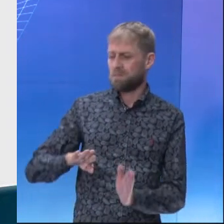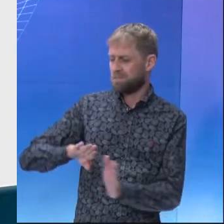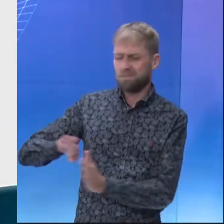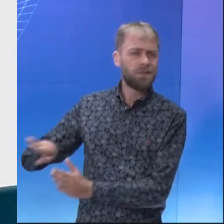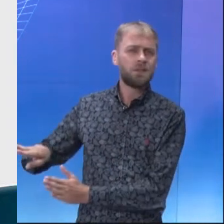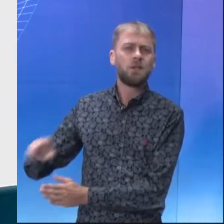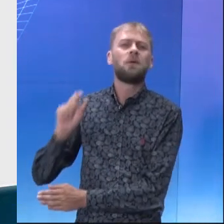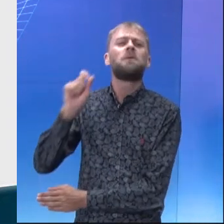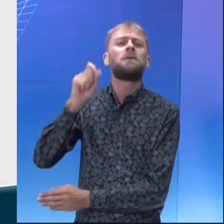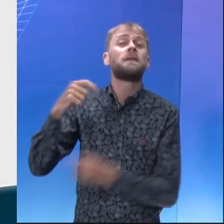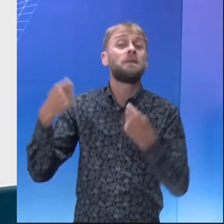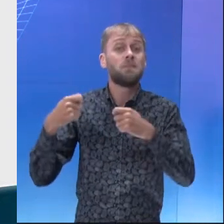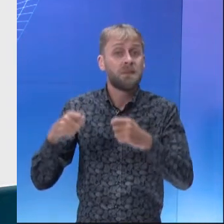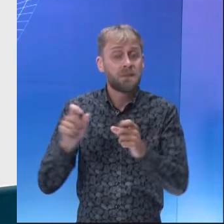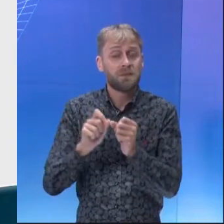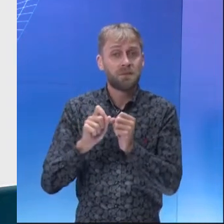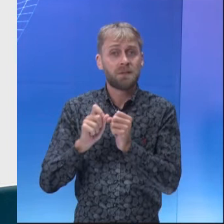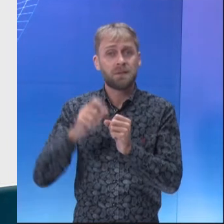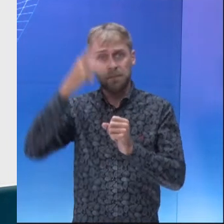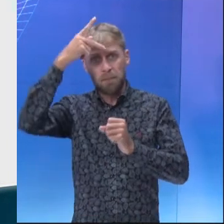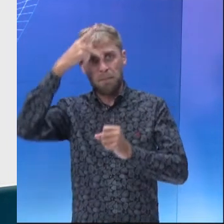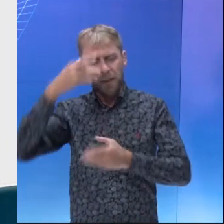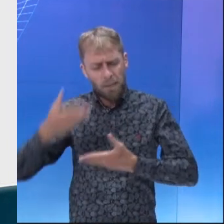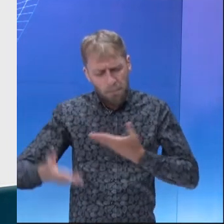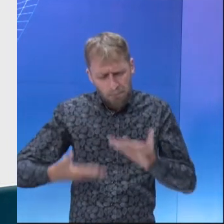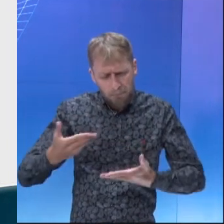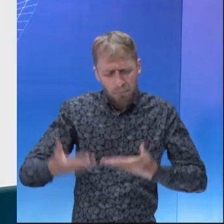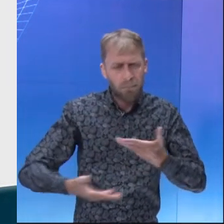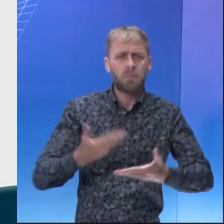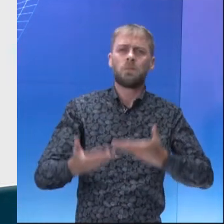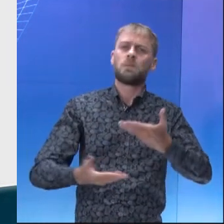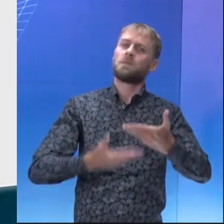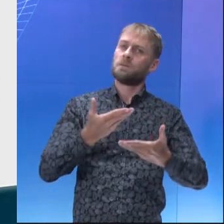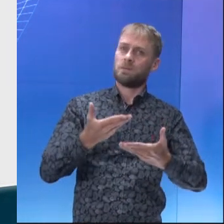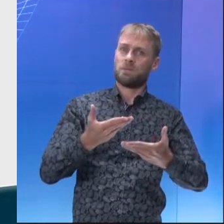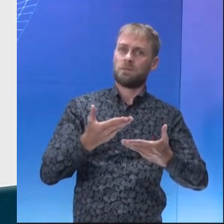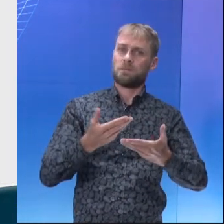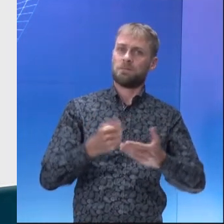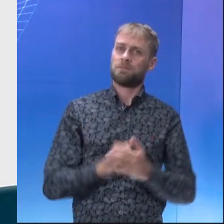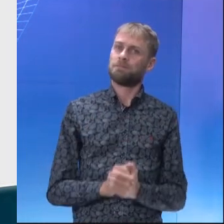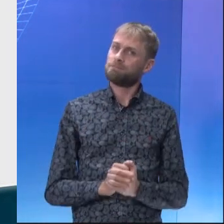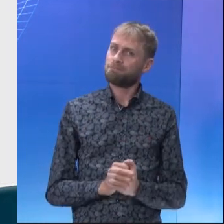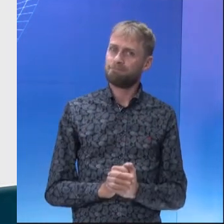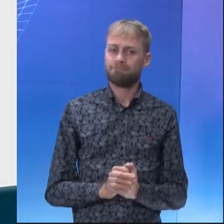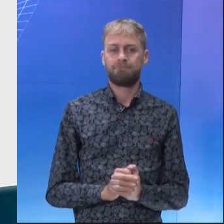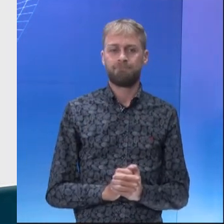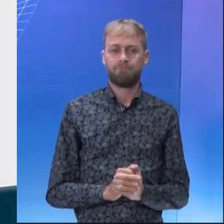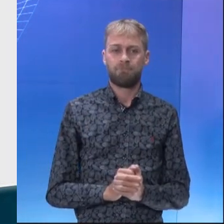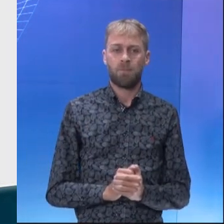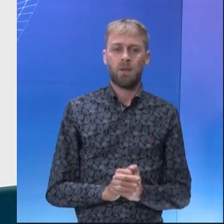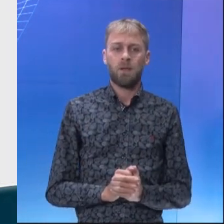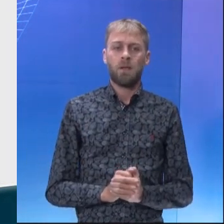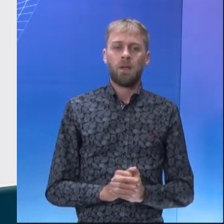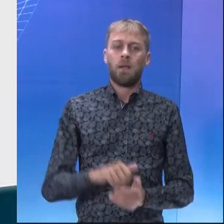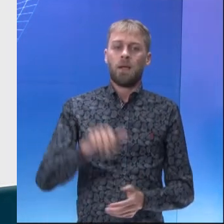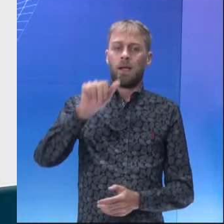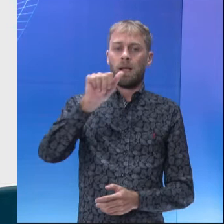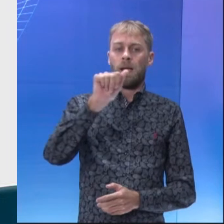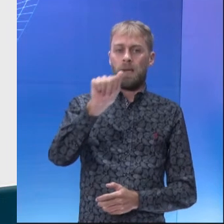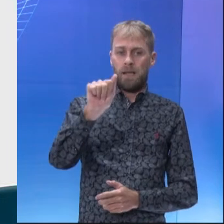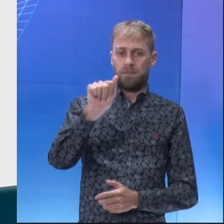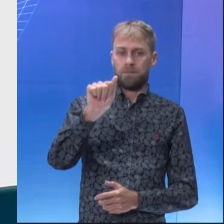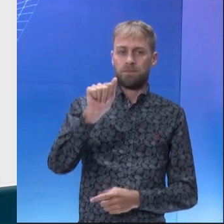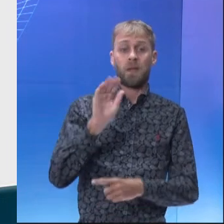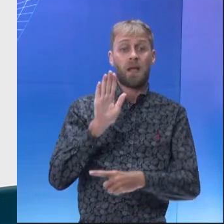intervenção do poder público, o que o poder público pode fazer para reduzir essa marginalização, né? Então,